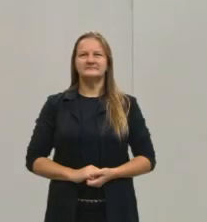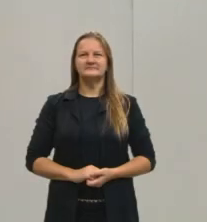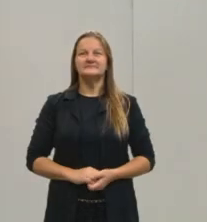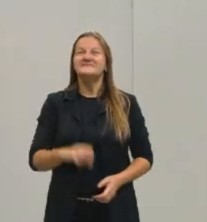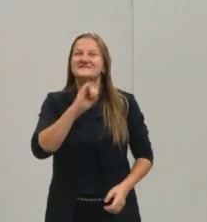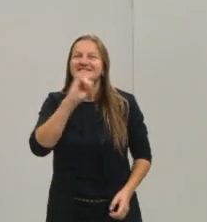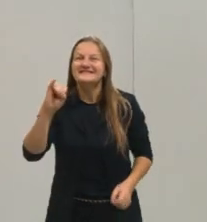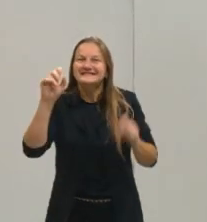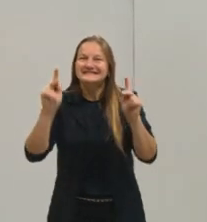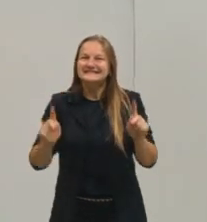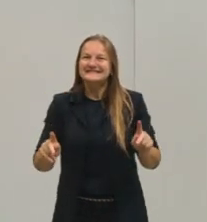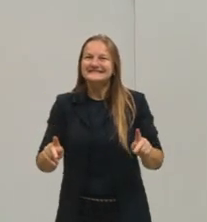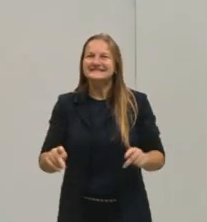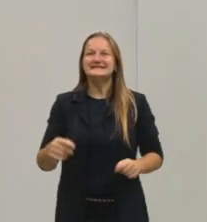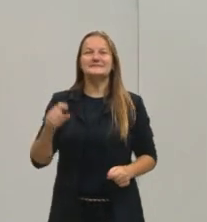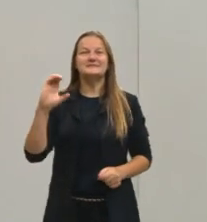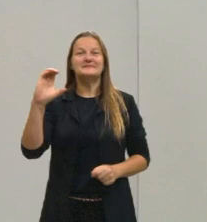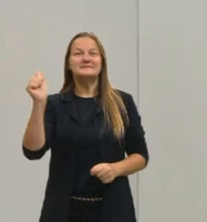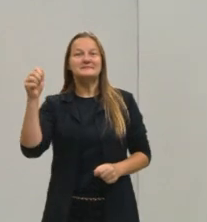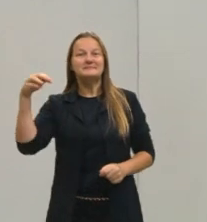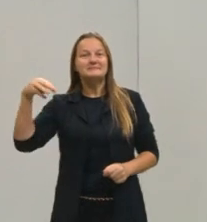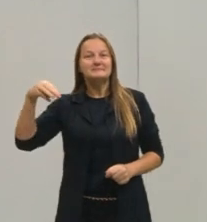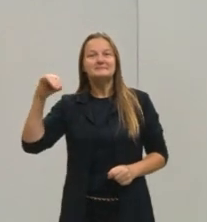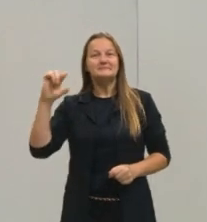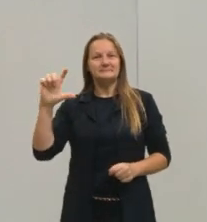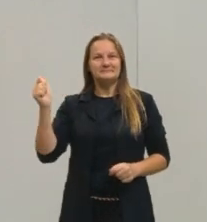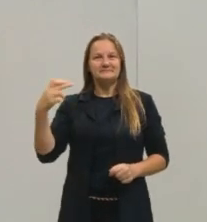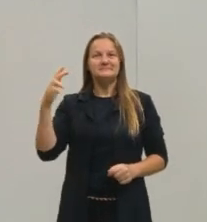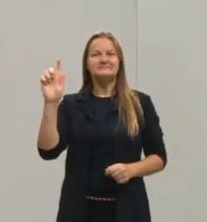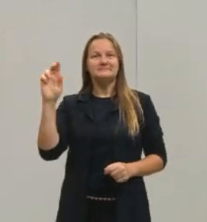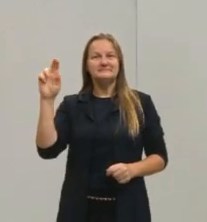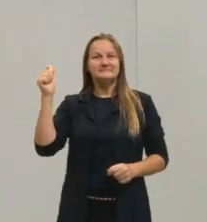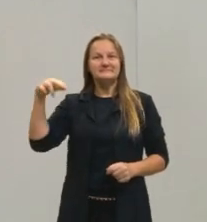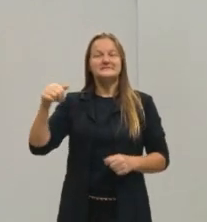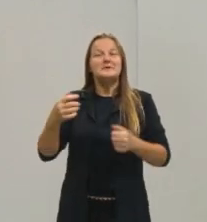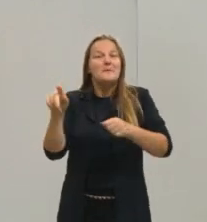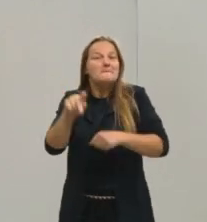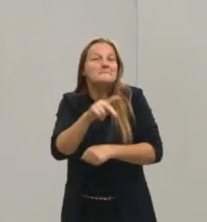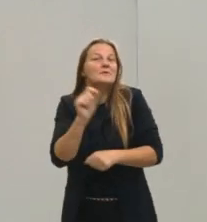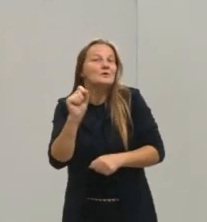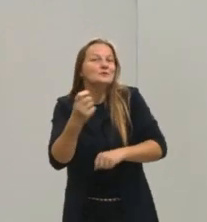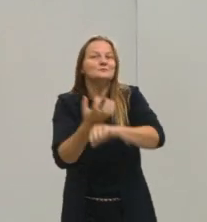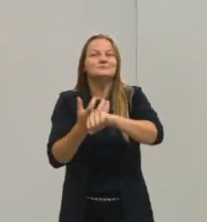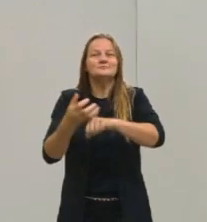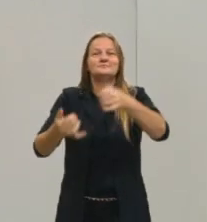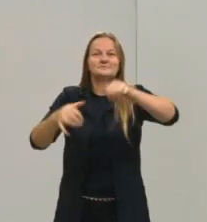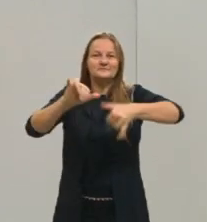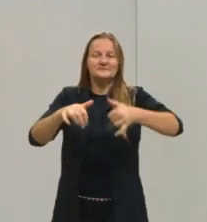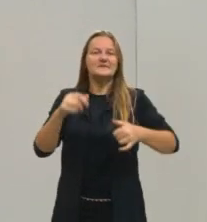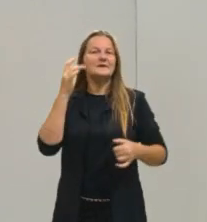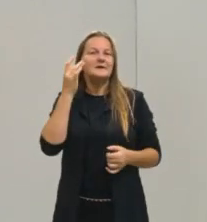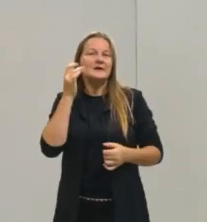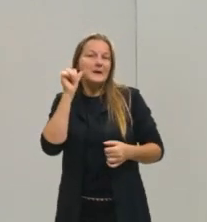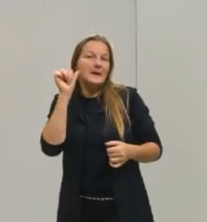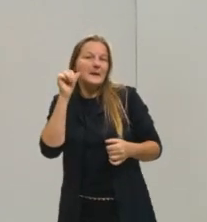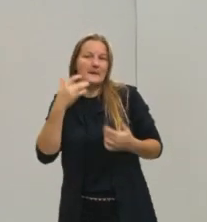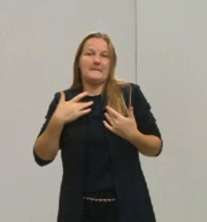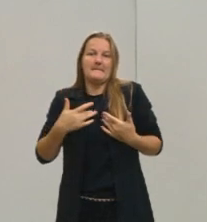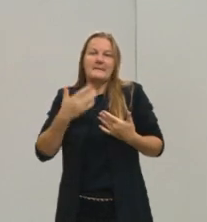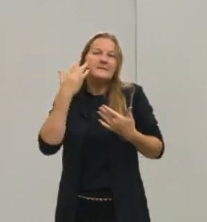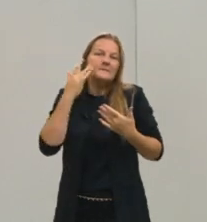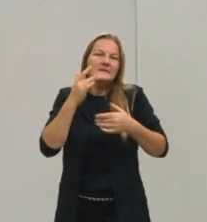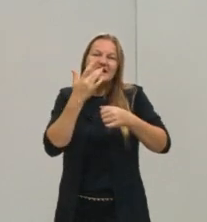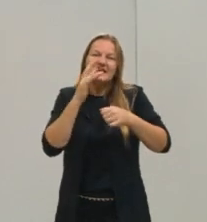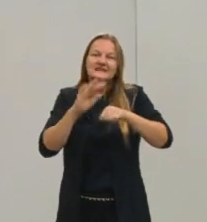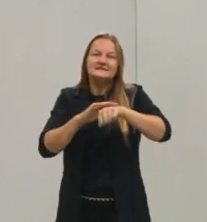Olá pessoal, eu sou professora Camila Grandini, sou professora de Química, sou uma mulher branca, de pele clara,